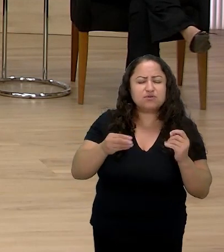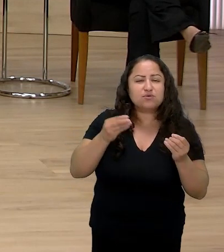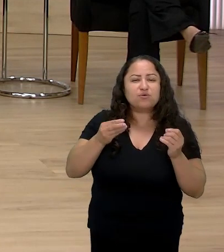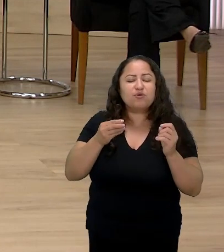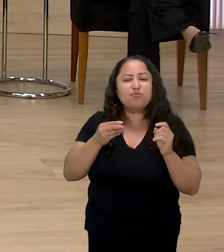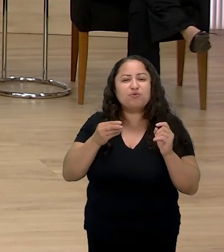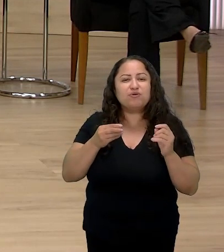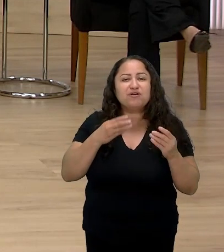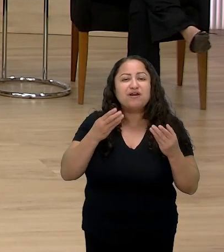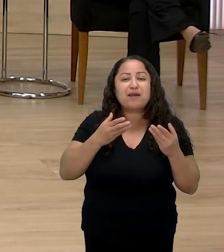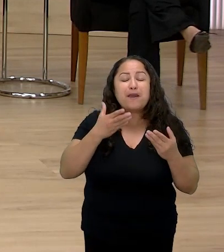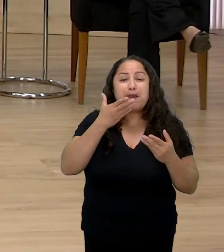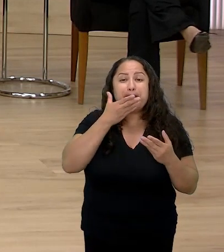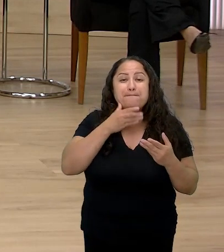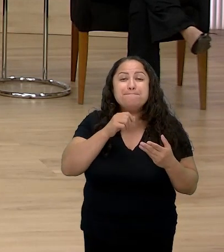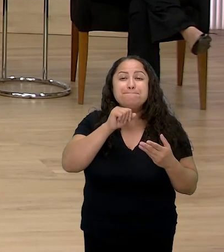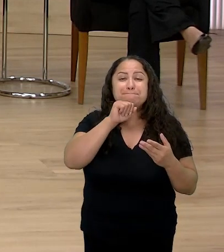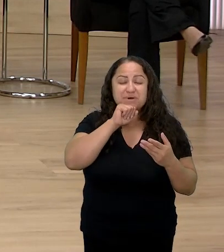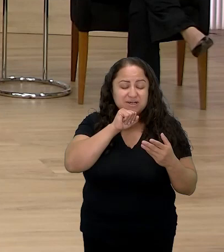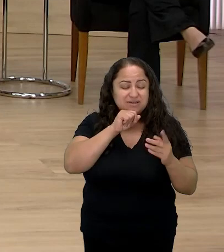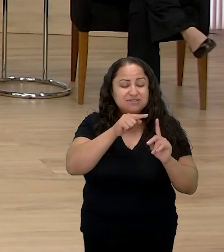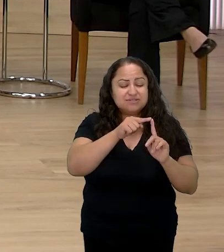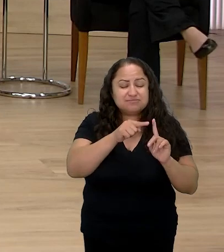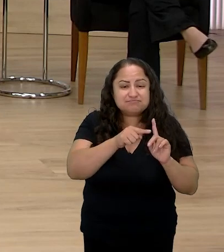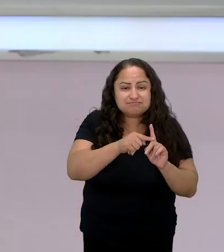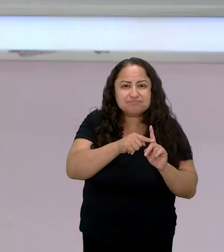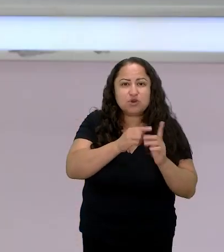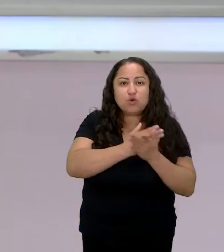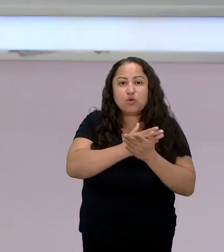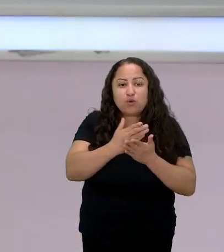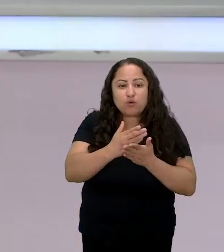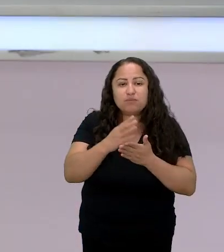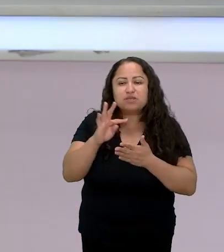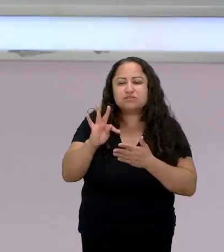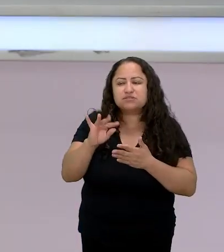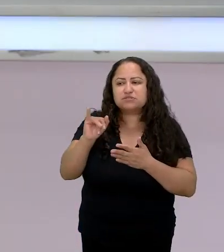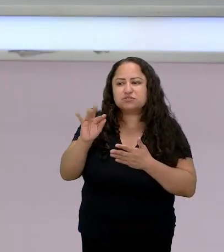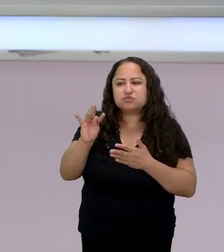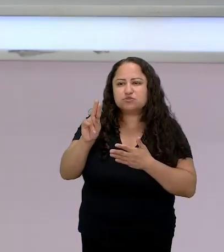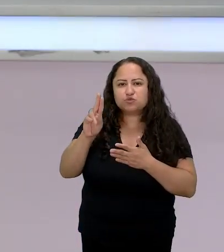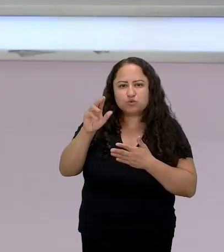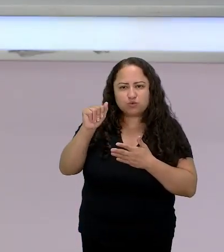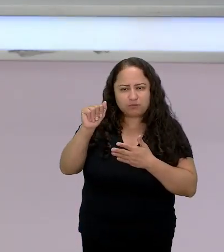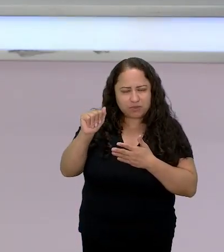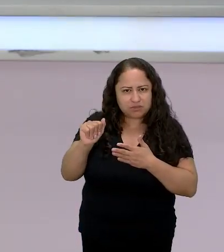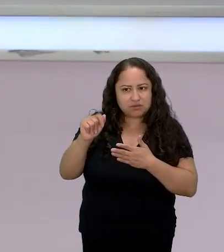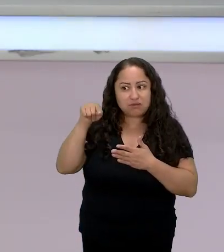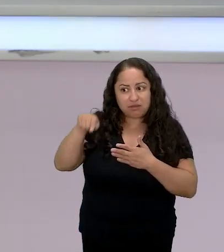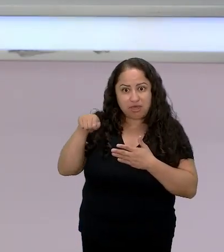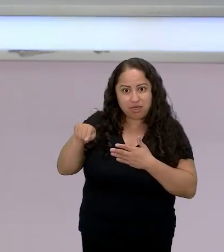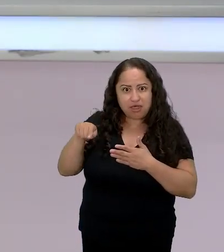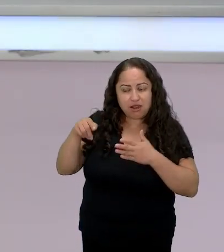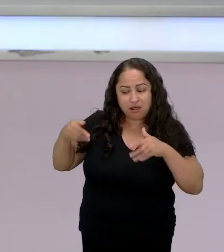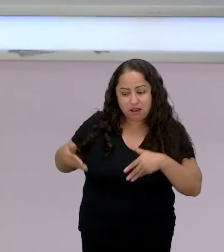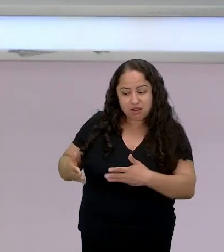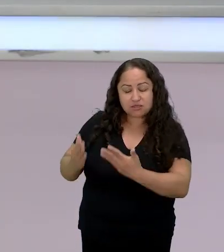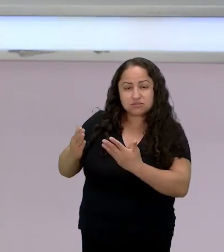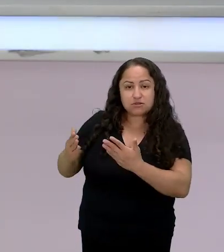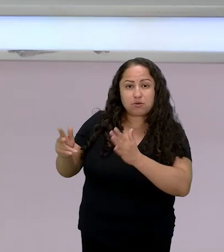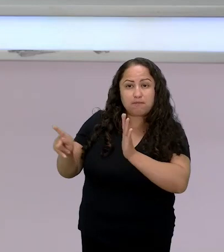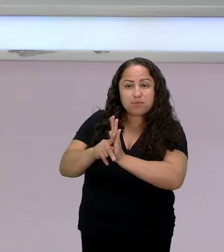né começa lá com a tituba que nasce de um estupro e a mãe